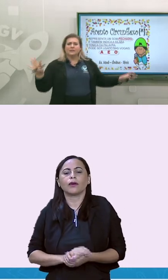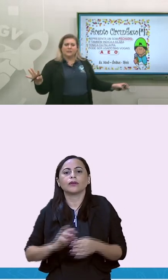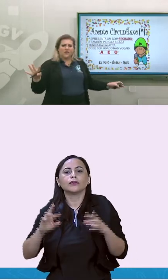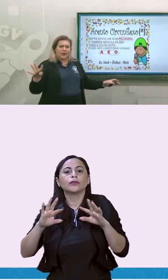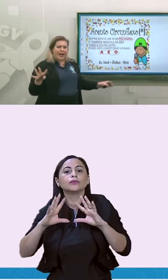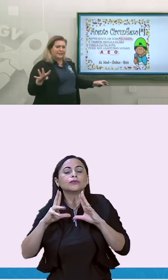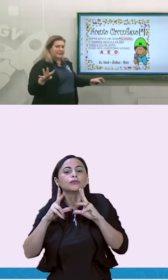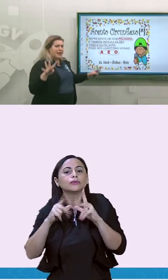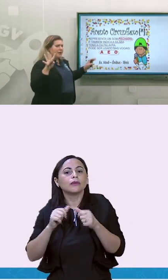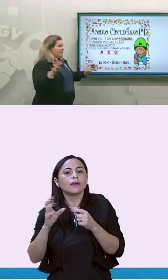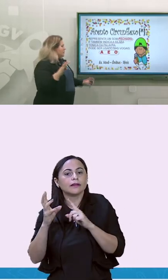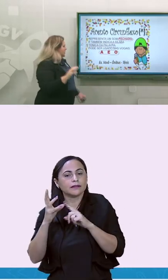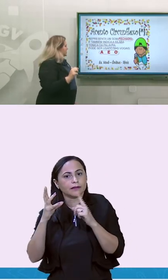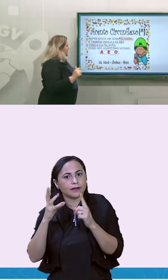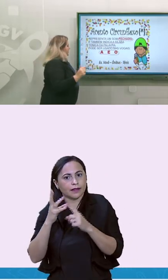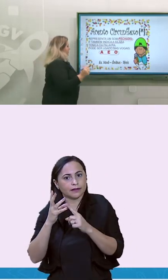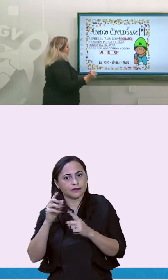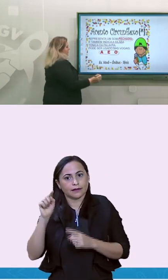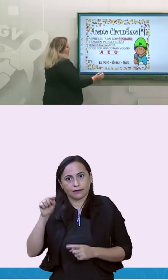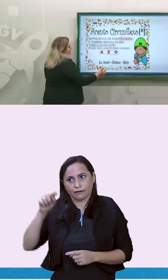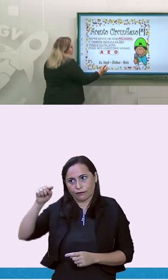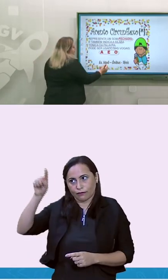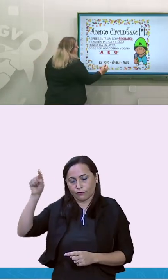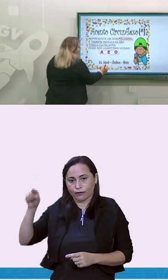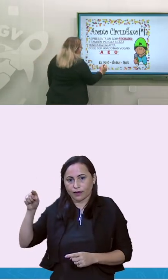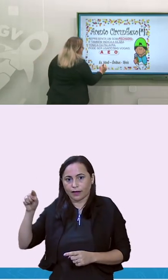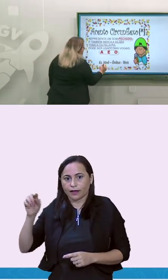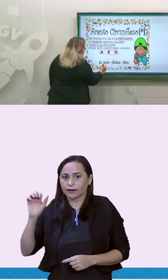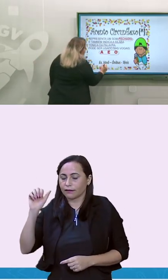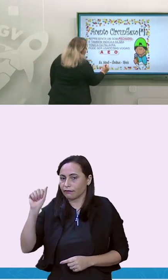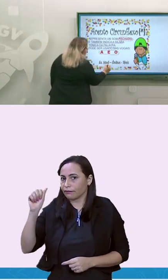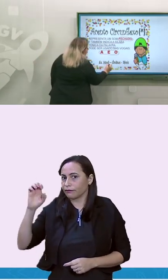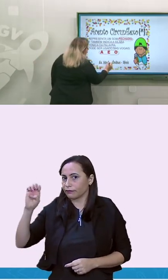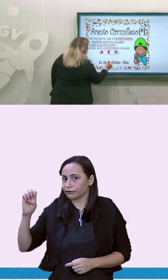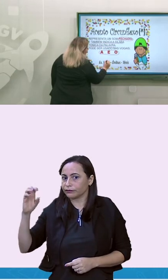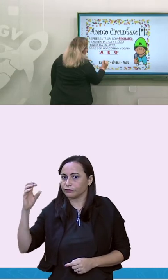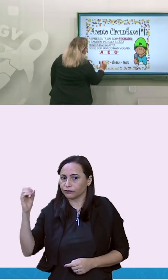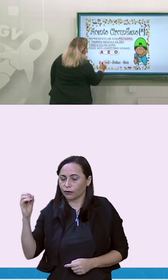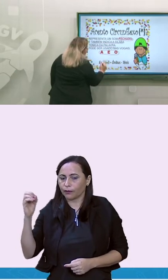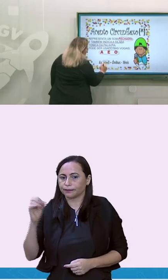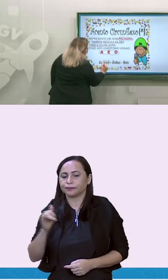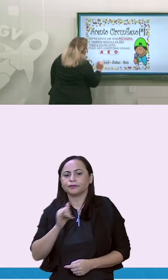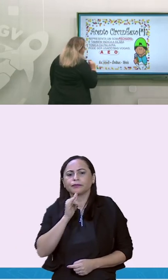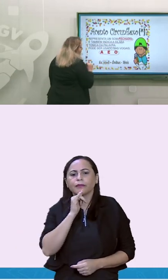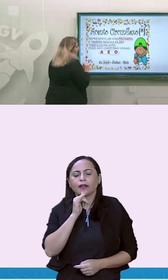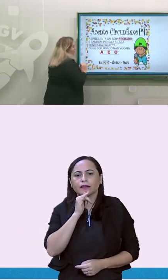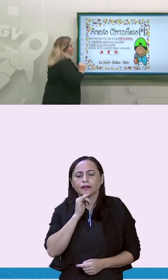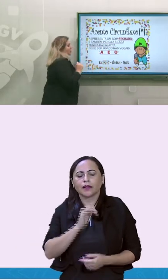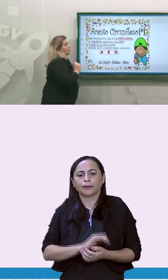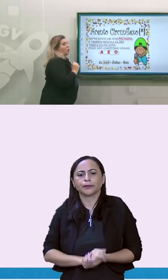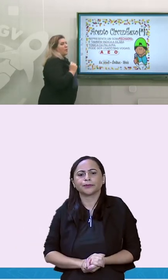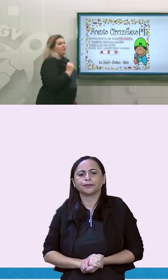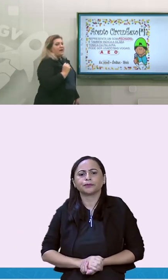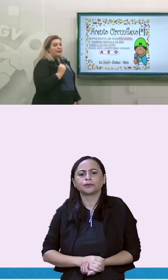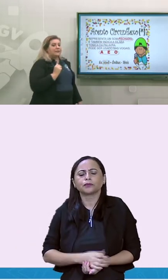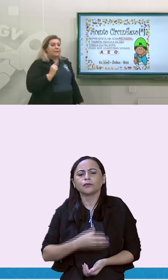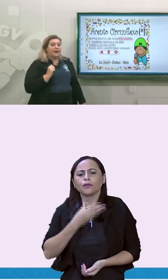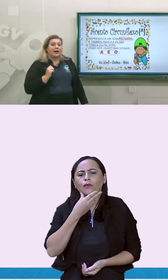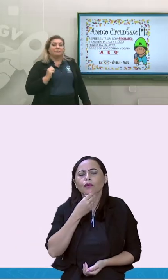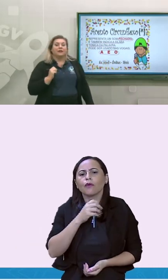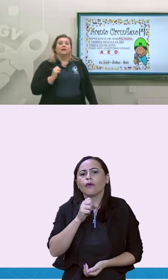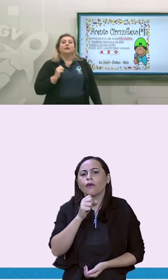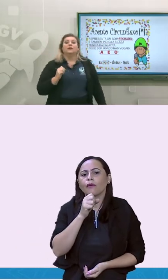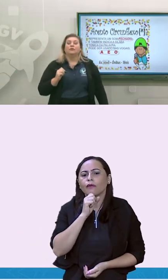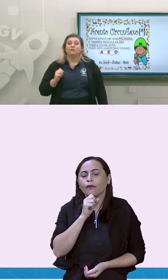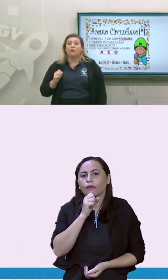todas as vogais. Vamos aos exemplos. Esse primeiro aqui é bem sugestivo, ó. Como eu falo essa